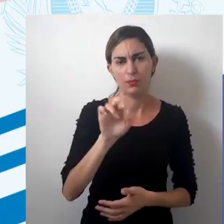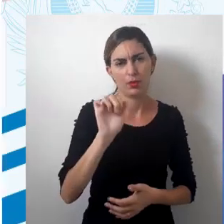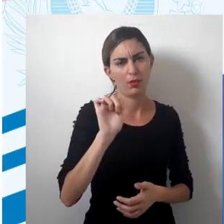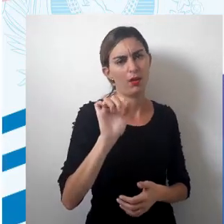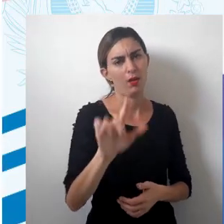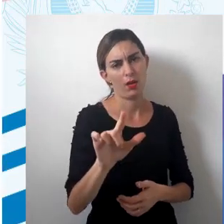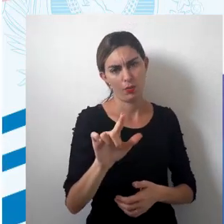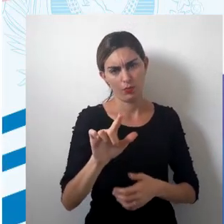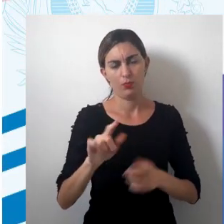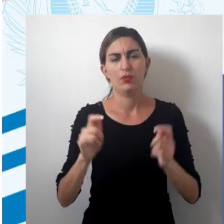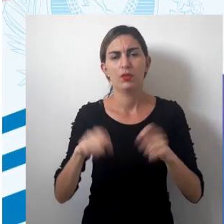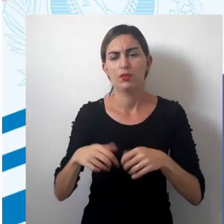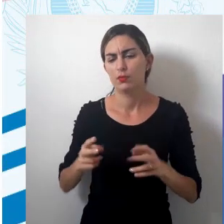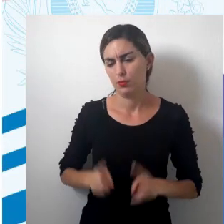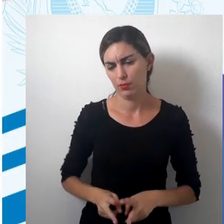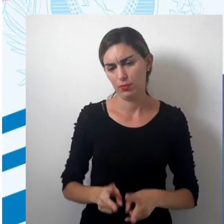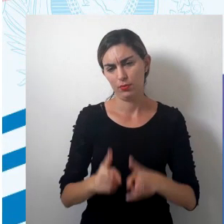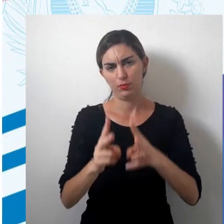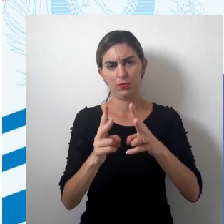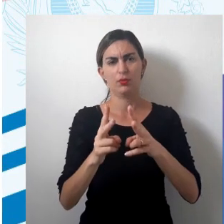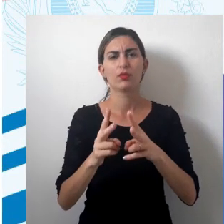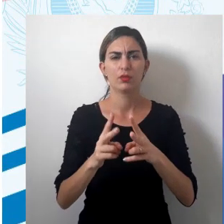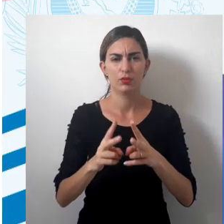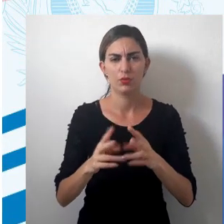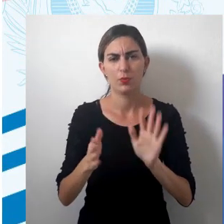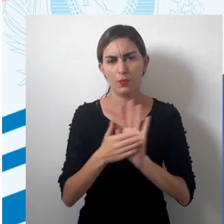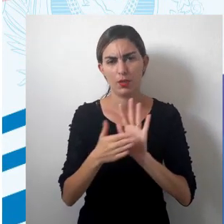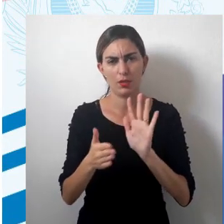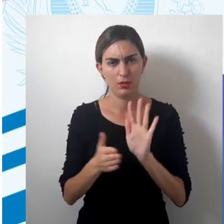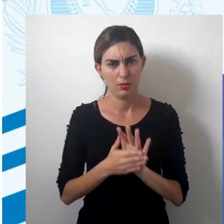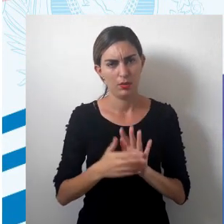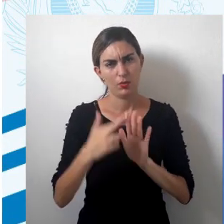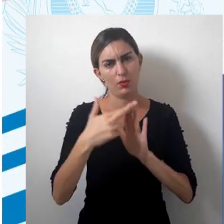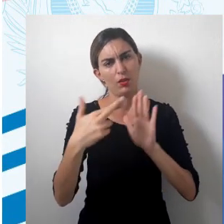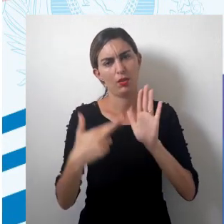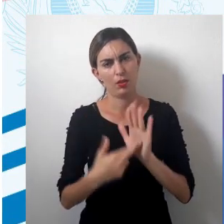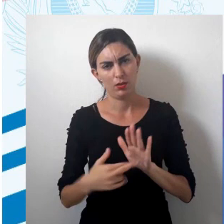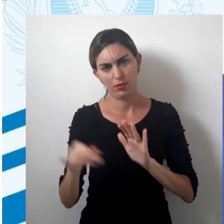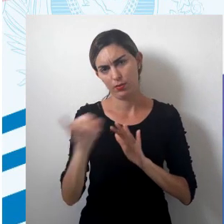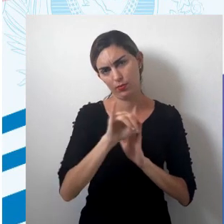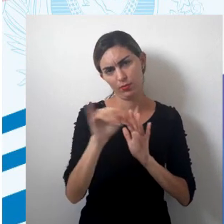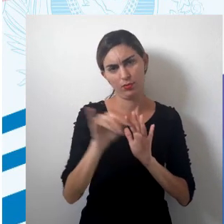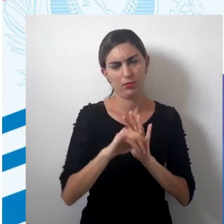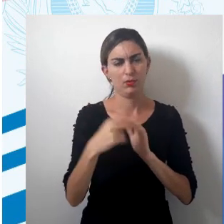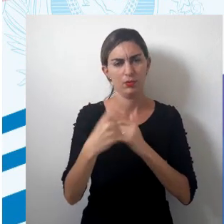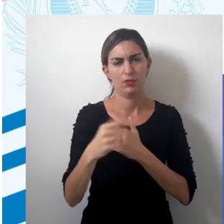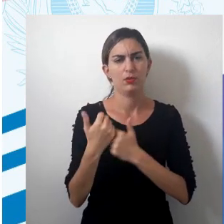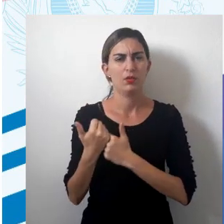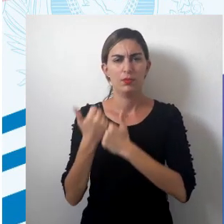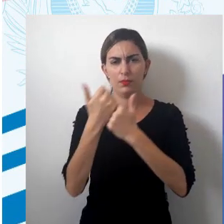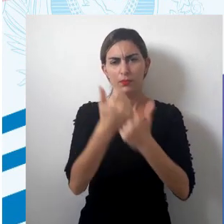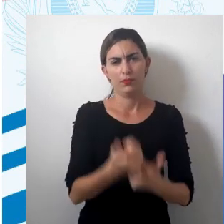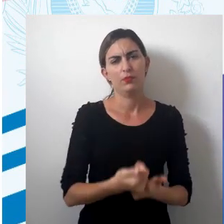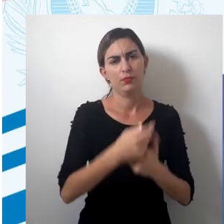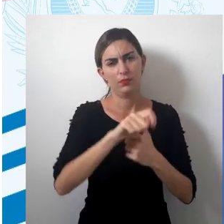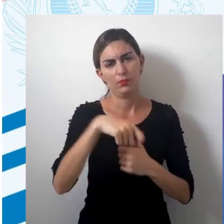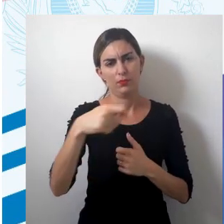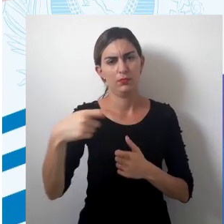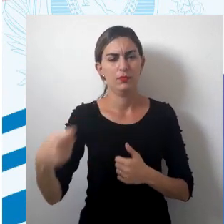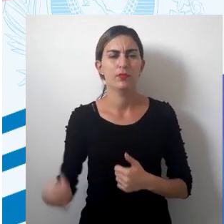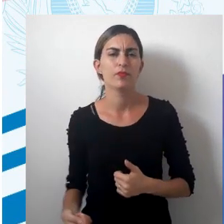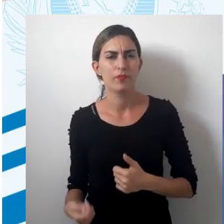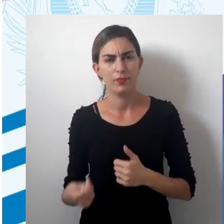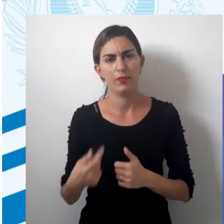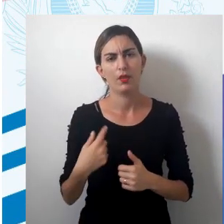possível. Então, seguindo convenções, né? Ou padrões, regras internacionais, essas representações simbólicas,